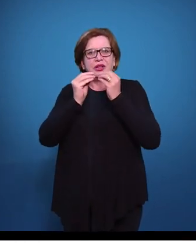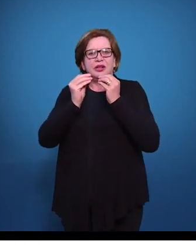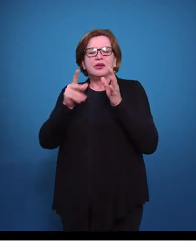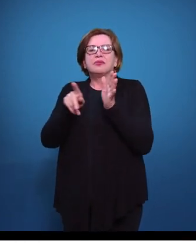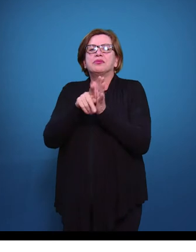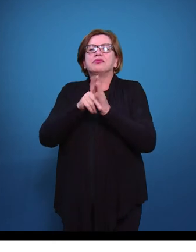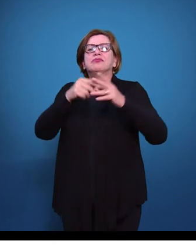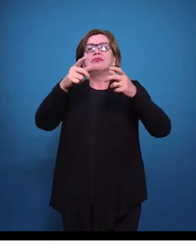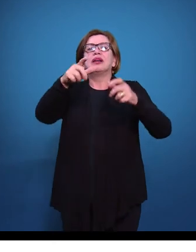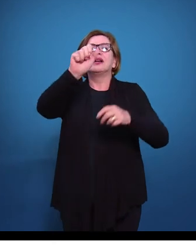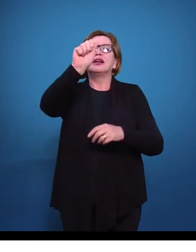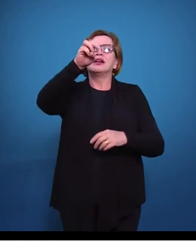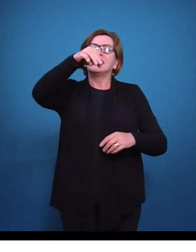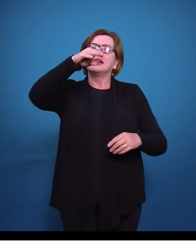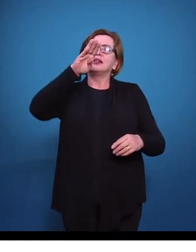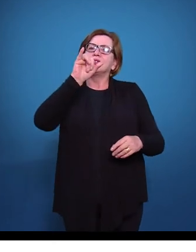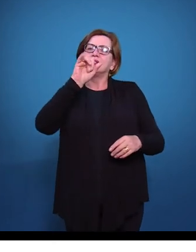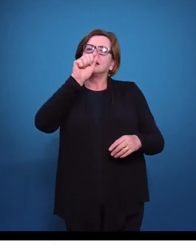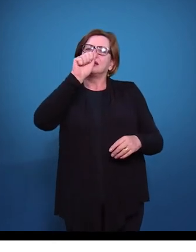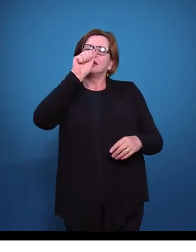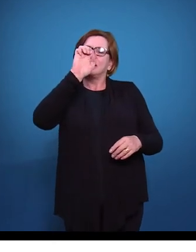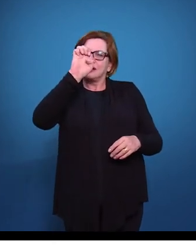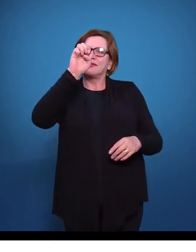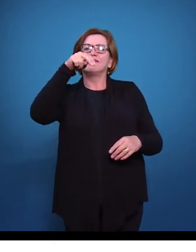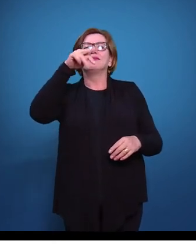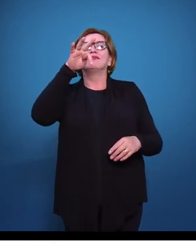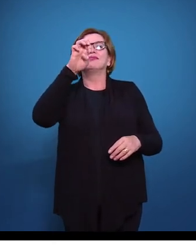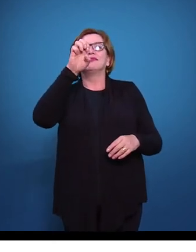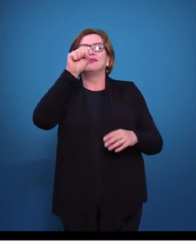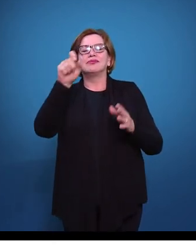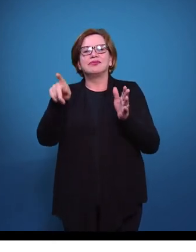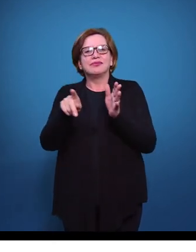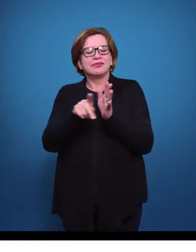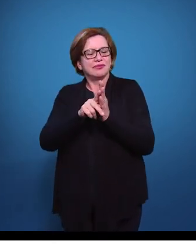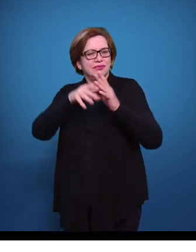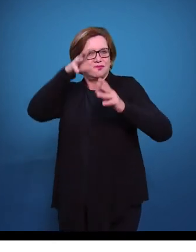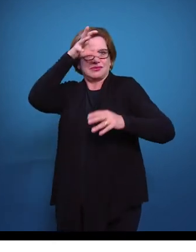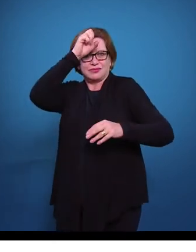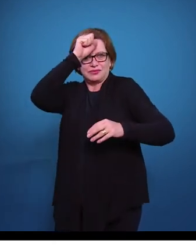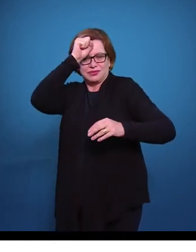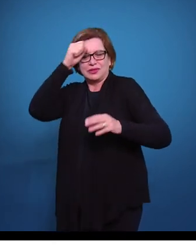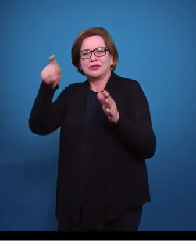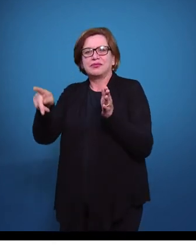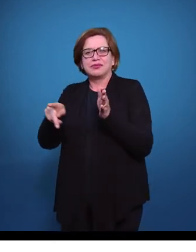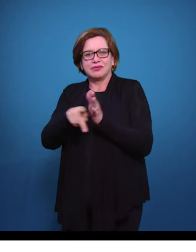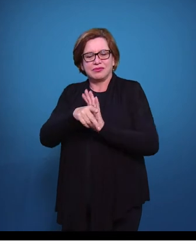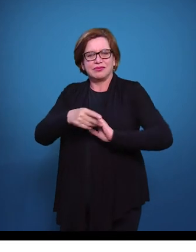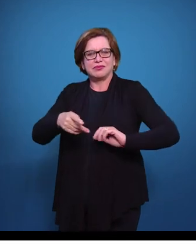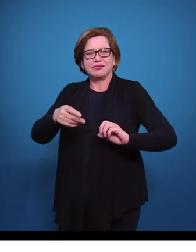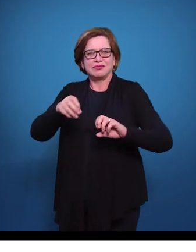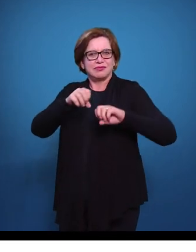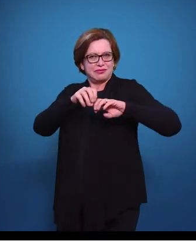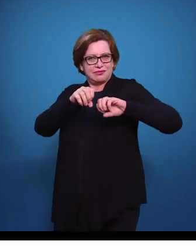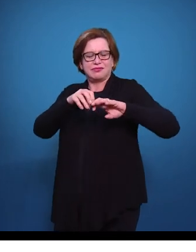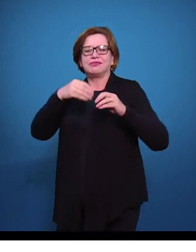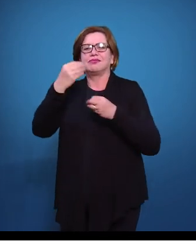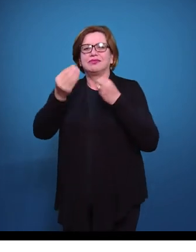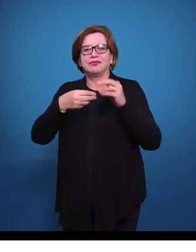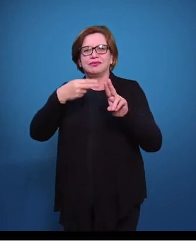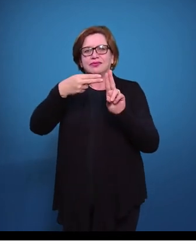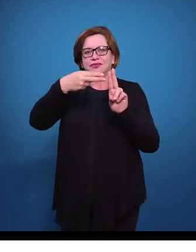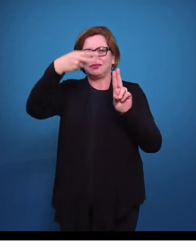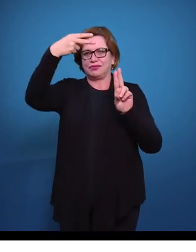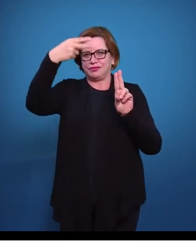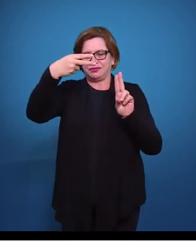virtuais de aprendizagem, que são aqueles sistemas baseados na internet com fins educativos. Na segunda unidade,